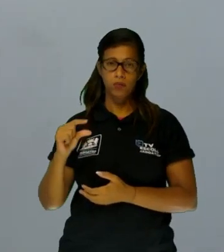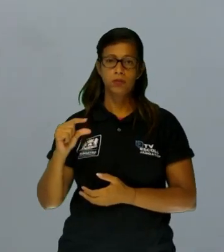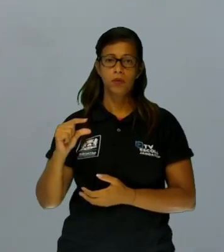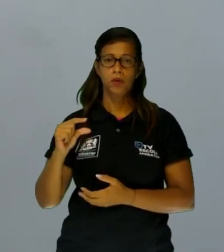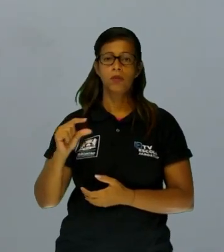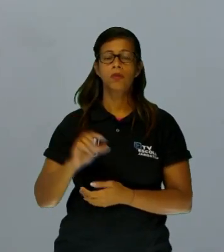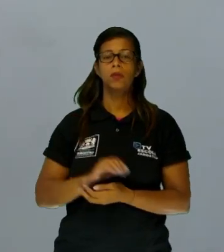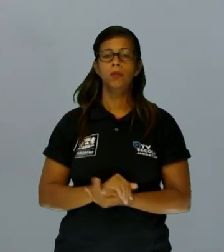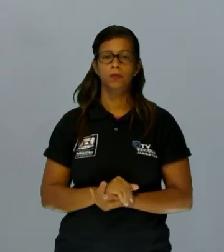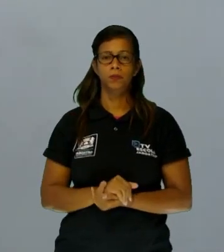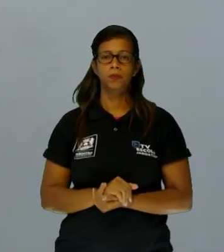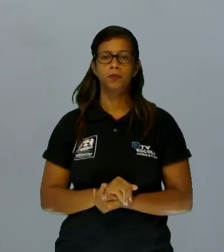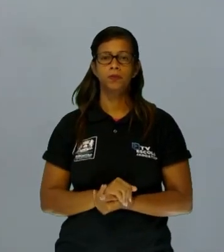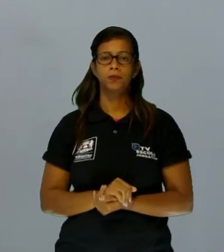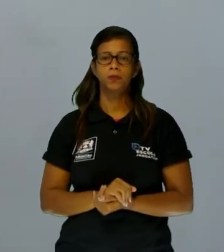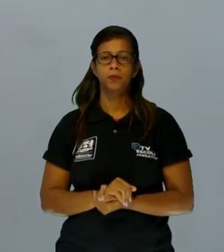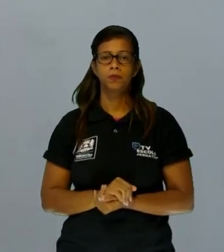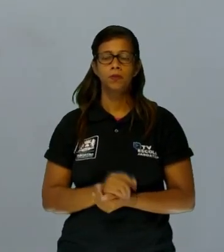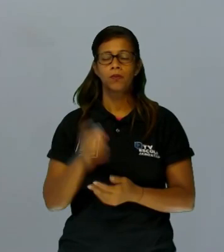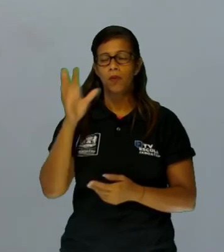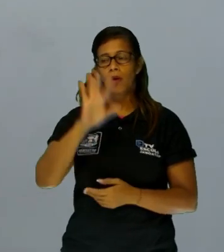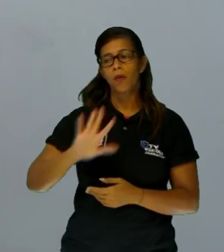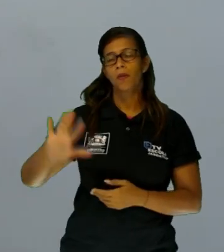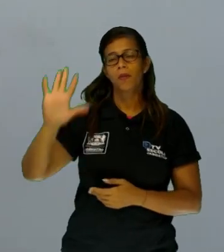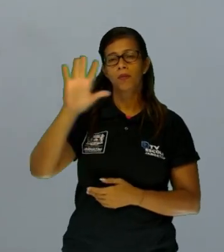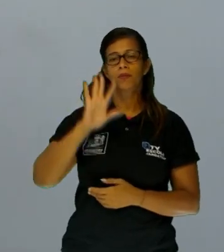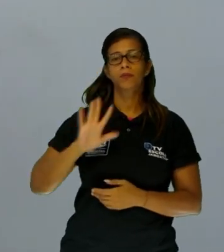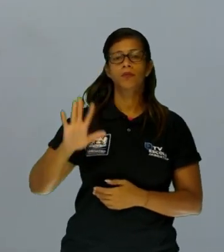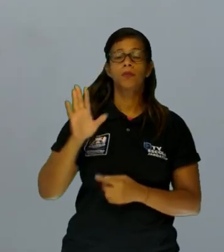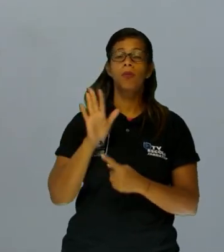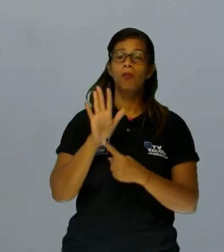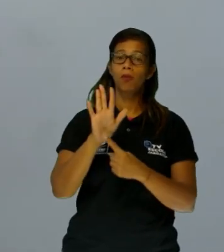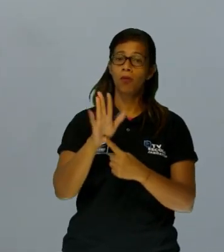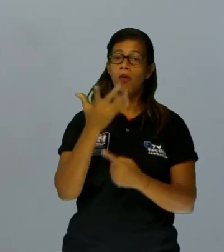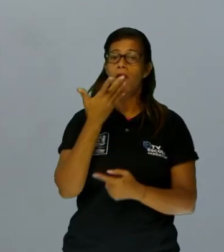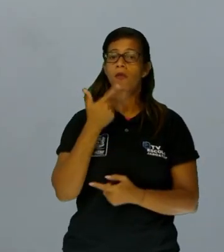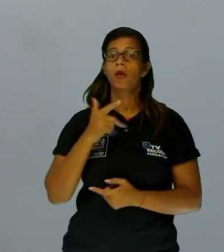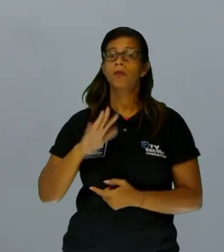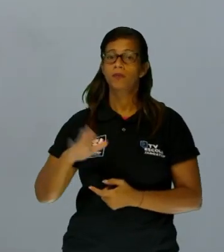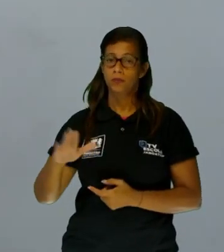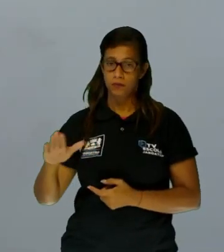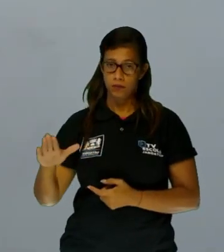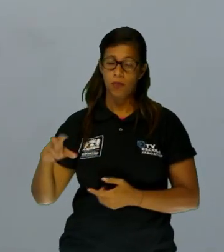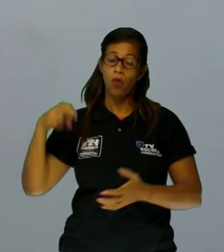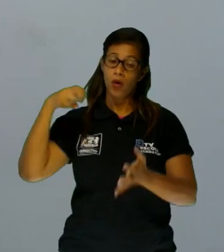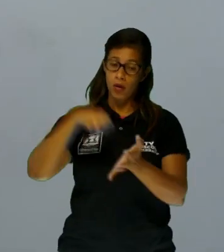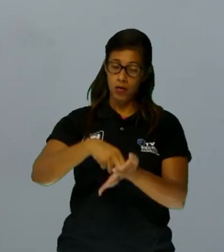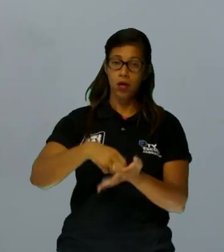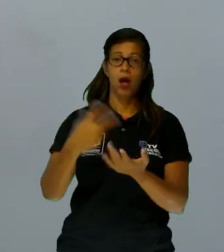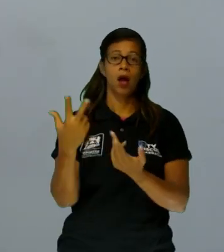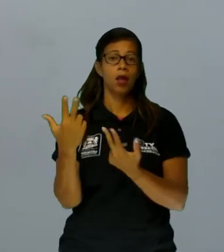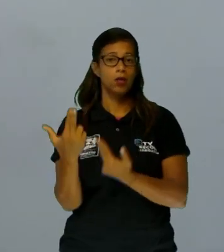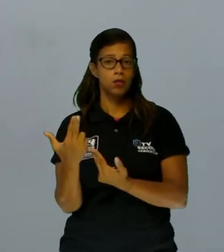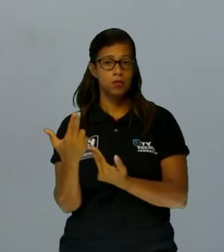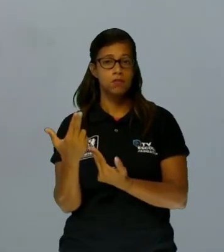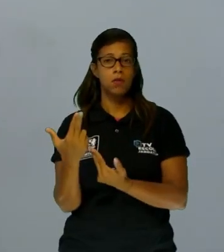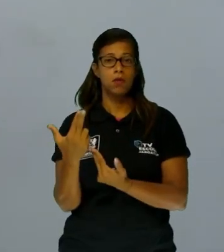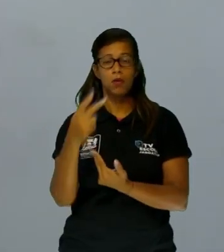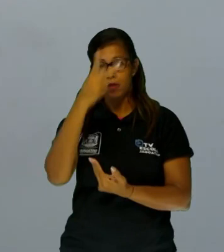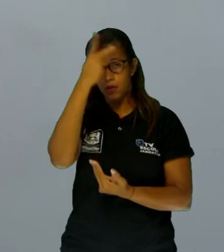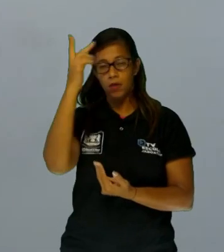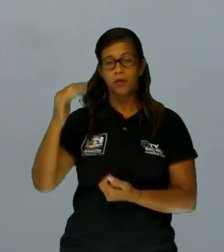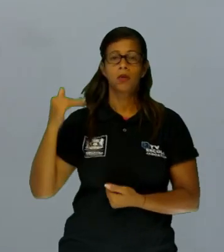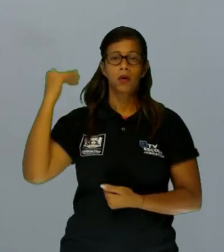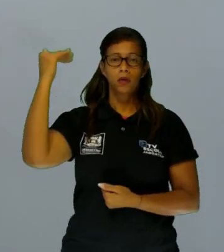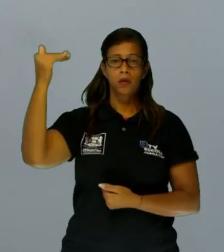Menos idade. E é um garoto, ou seja, uma criança que comete um delito, ela pode ser punida como um adulto. É um crime como um adulto. Ela é avaliada como